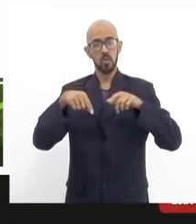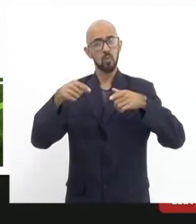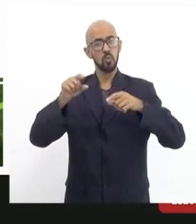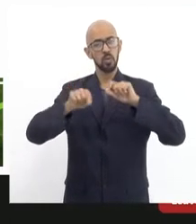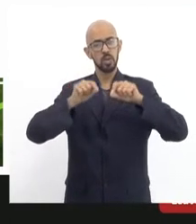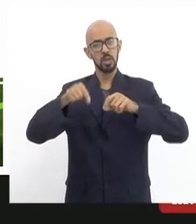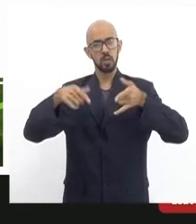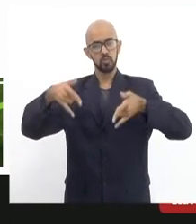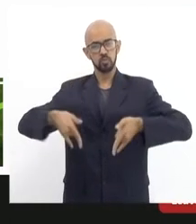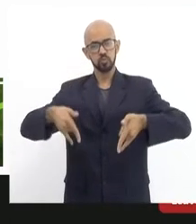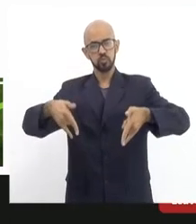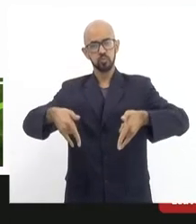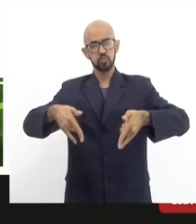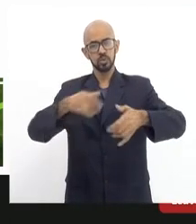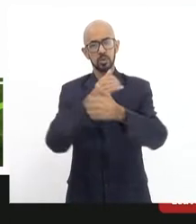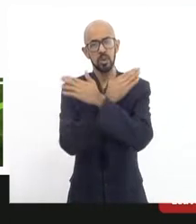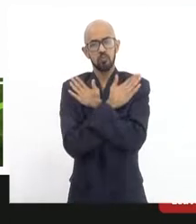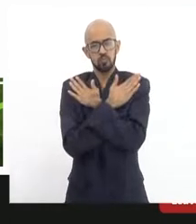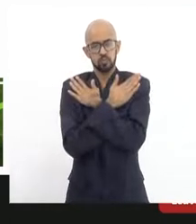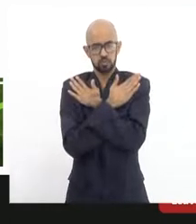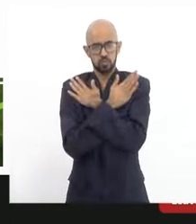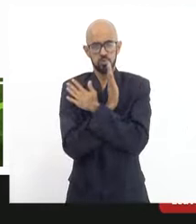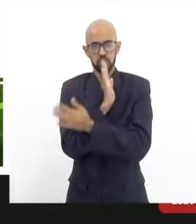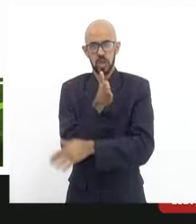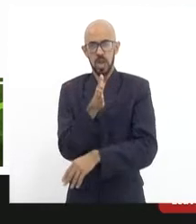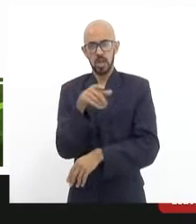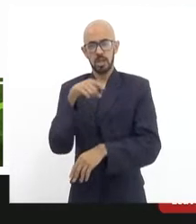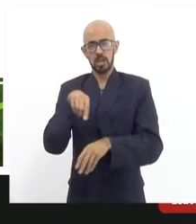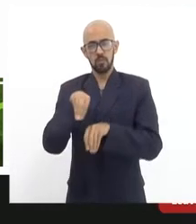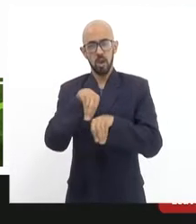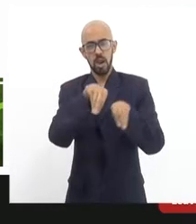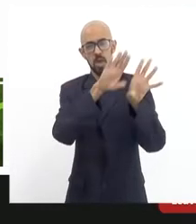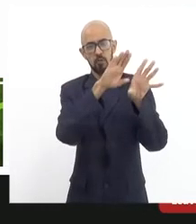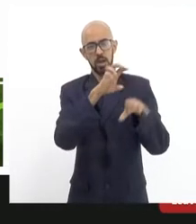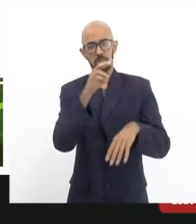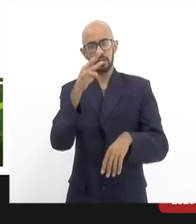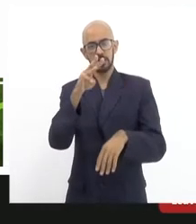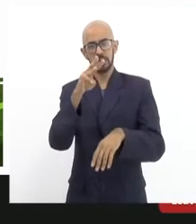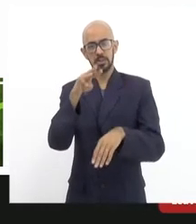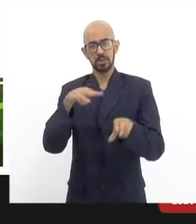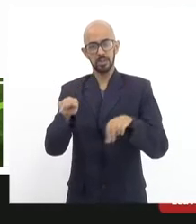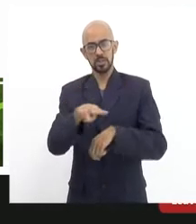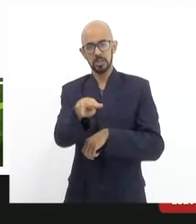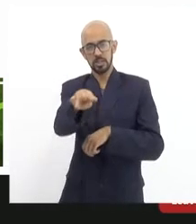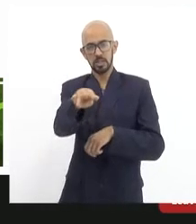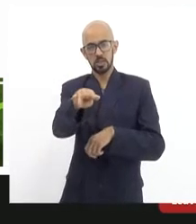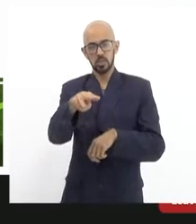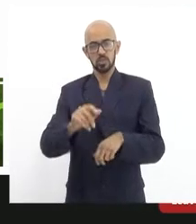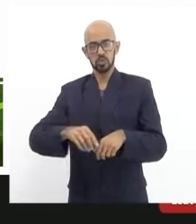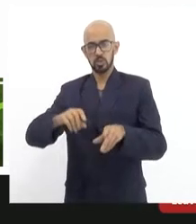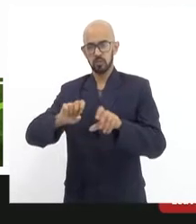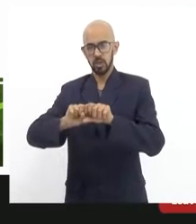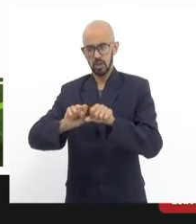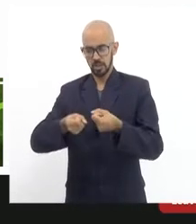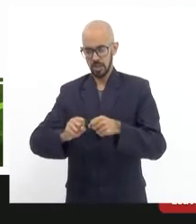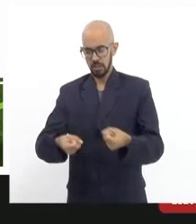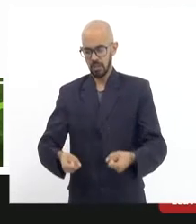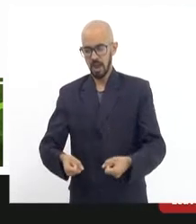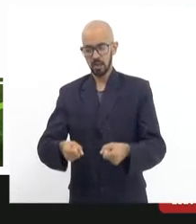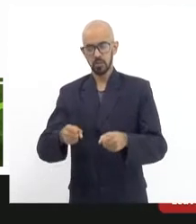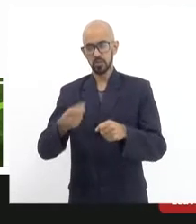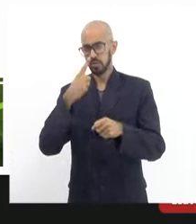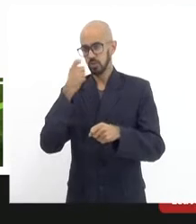esse bonde ele foi para Três Rios e lá ele foi desmontado e foi depois jogado no lixo